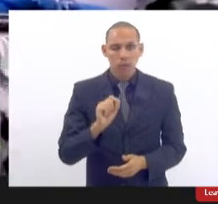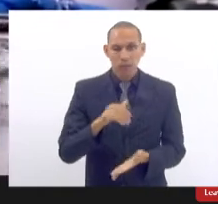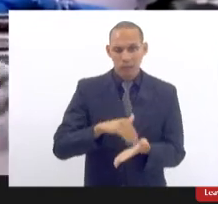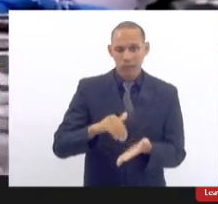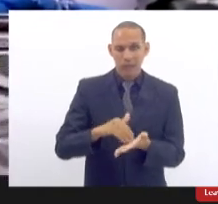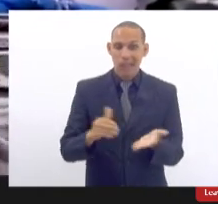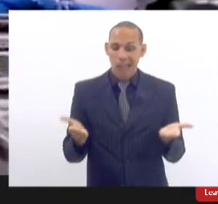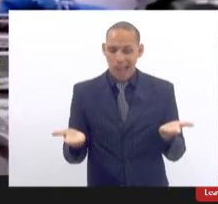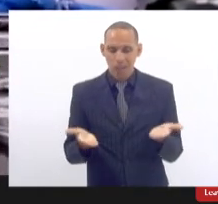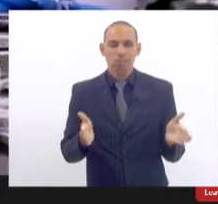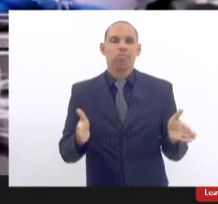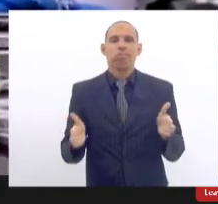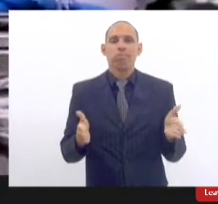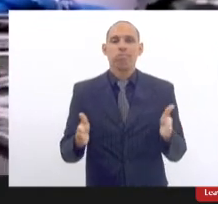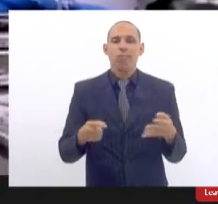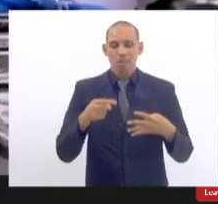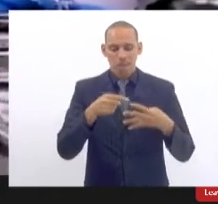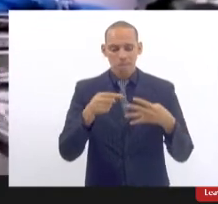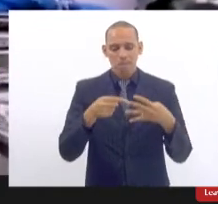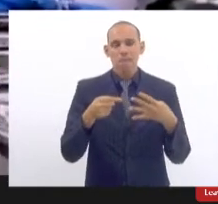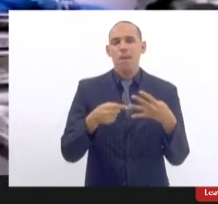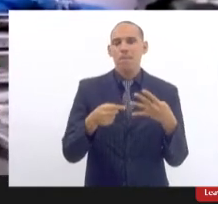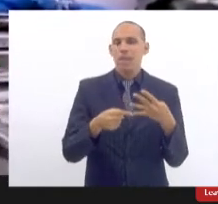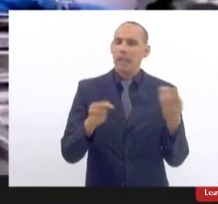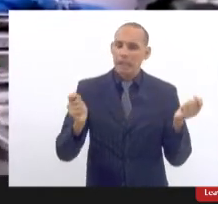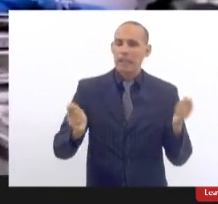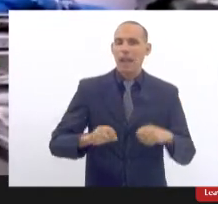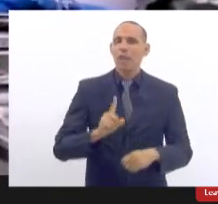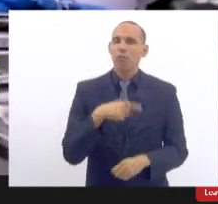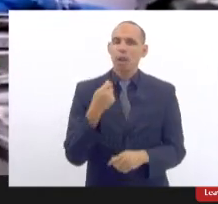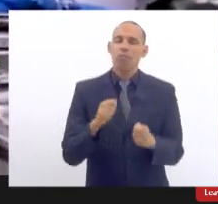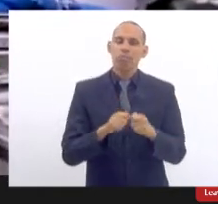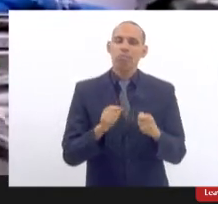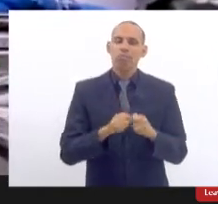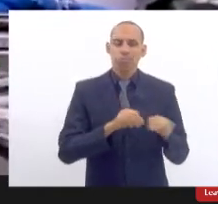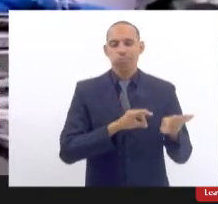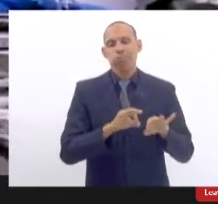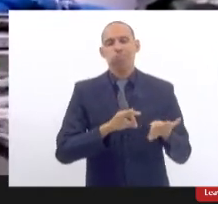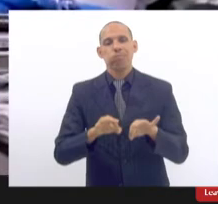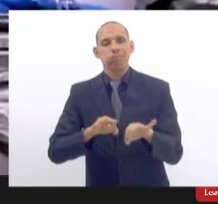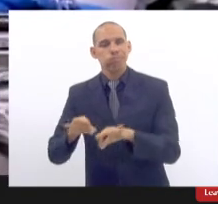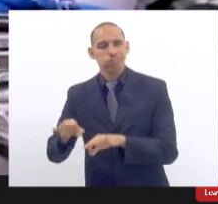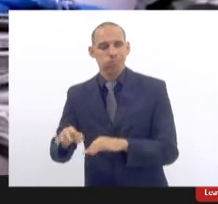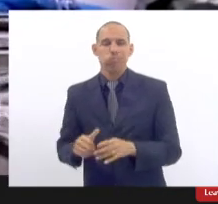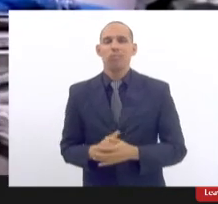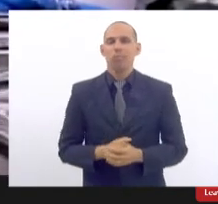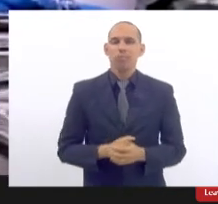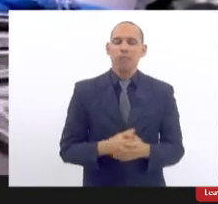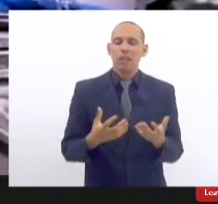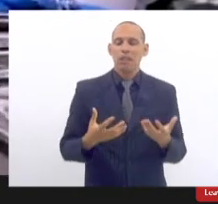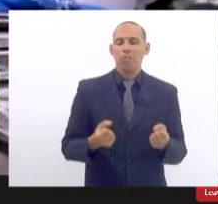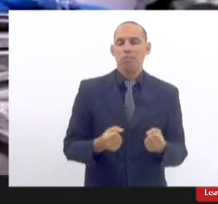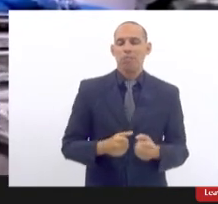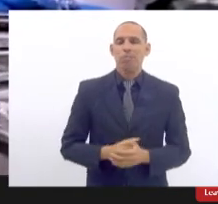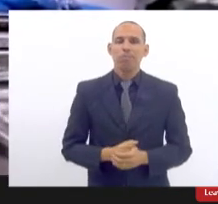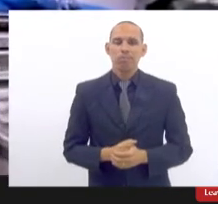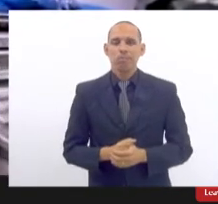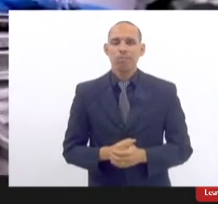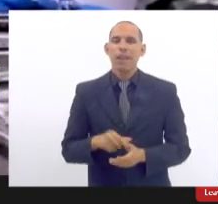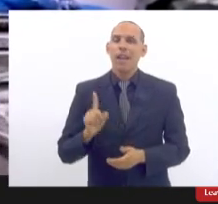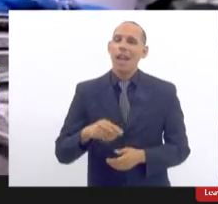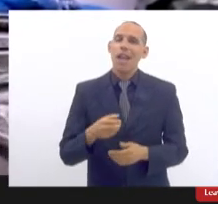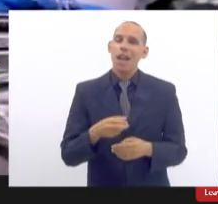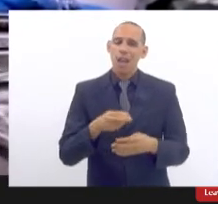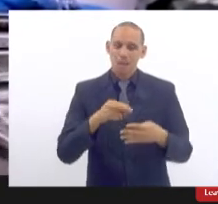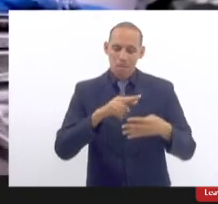momento seriam essas ações que a gente precisa adotar é uma coisa que eu vou